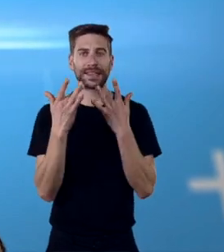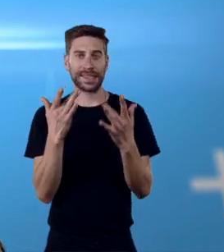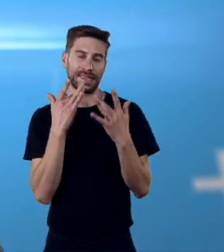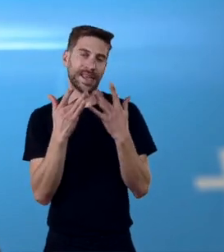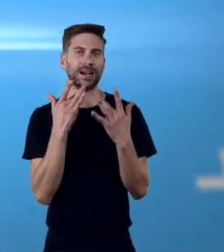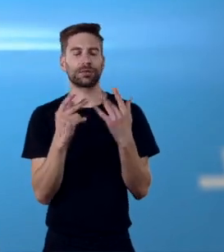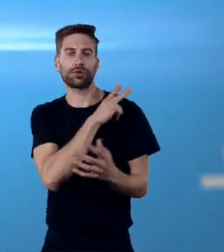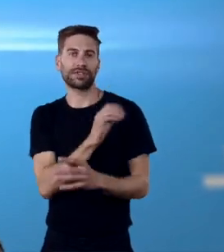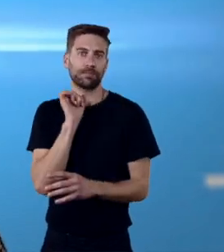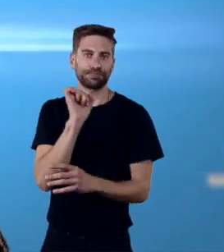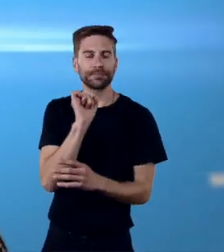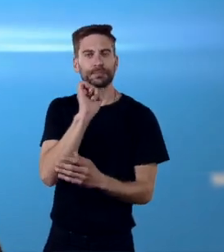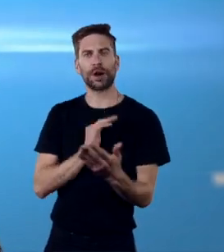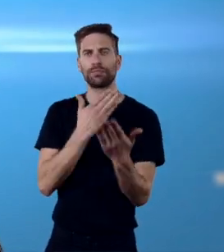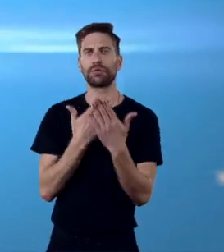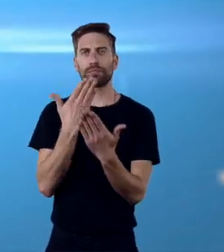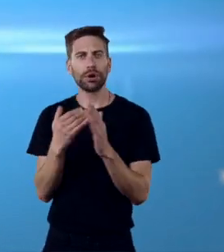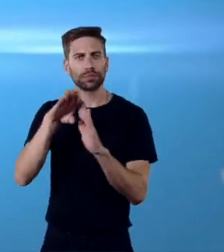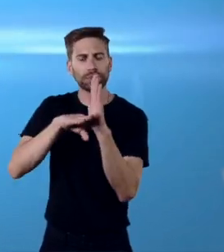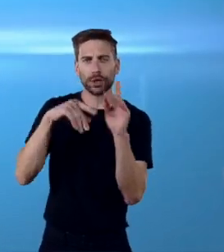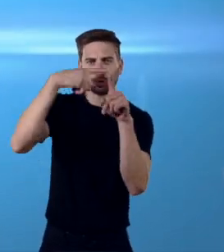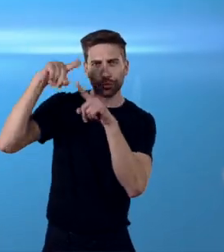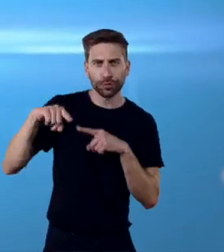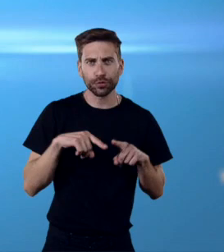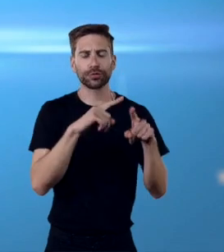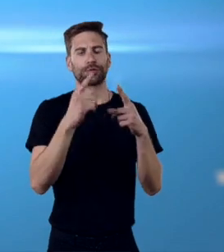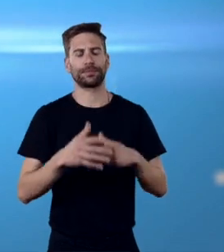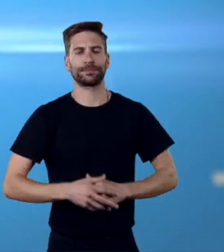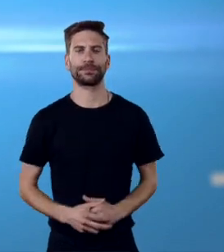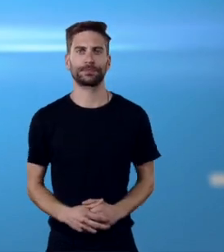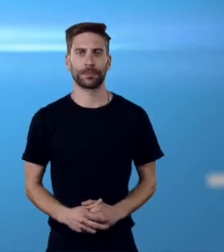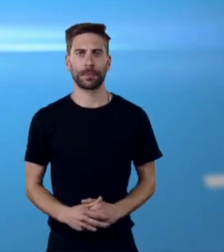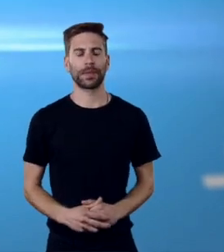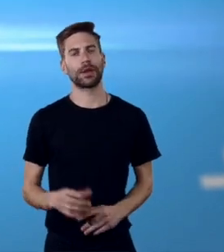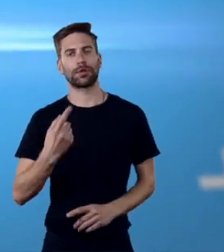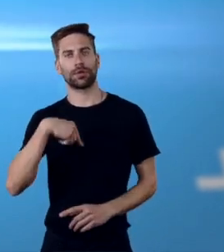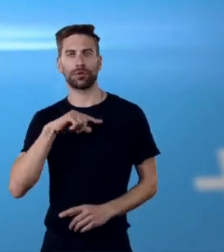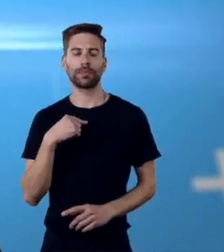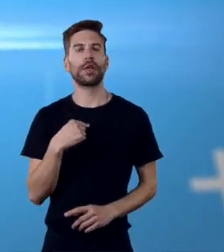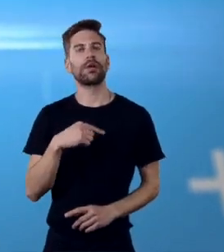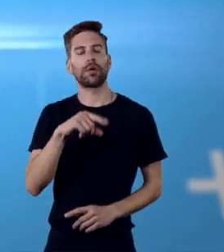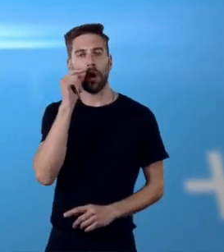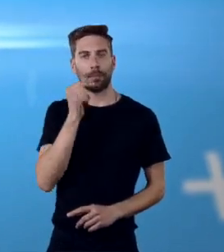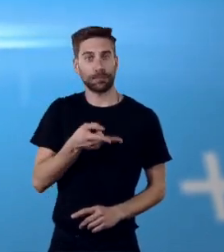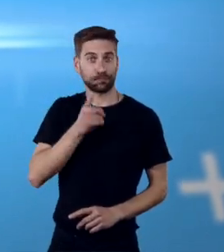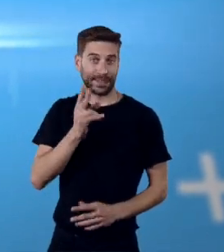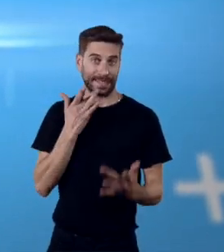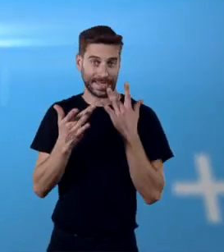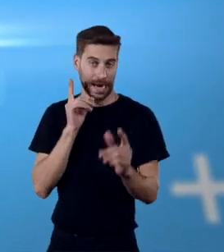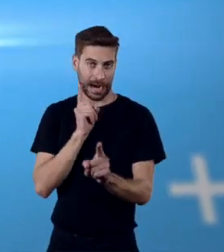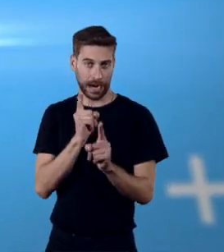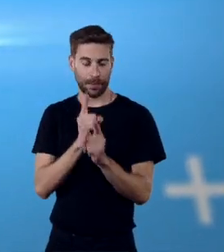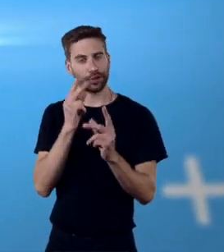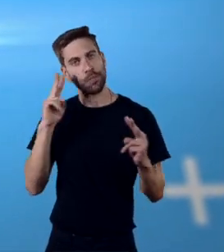Académico de Gil Vicente na programação da próxima temporada. Fomos ao encontro do diretor do teatro para uma